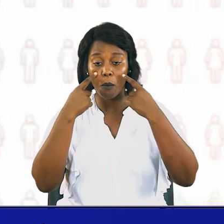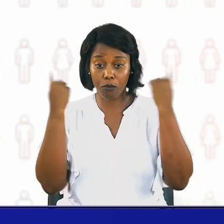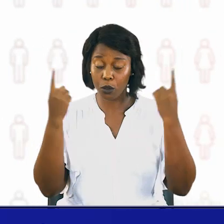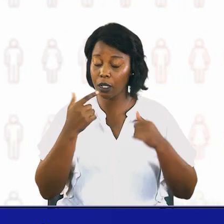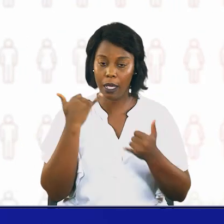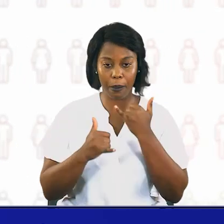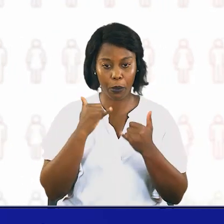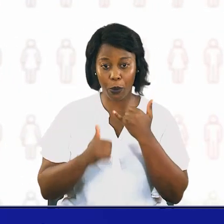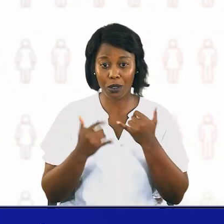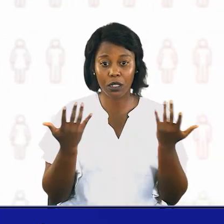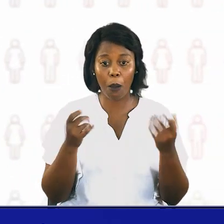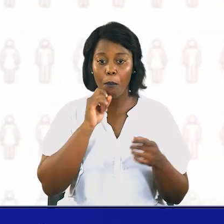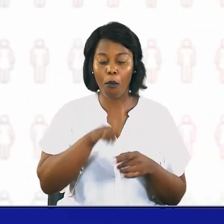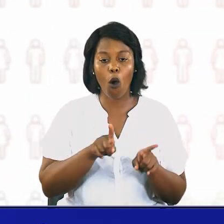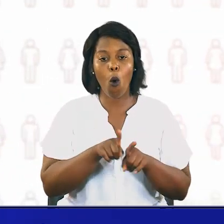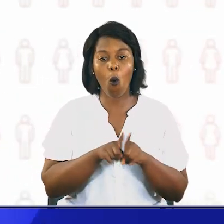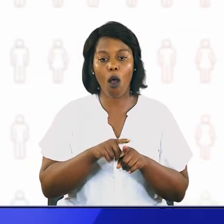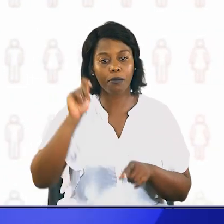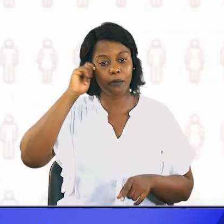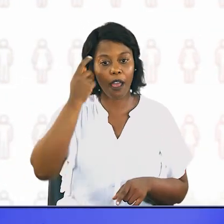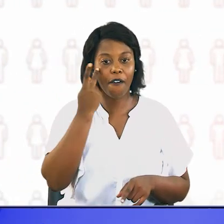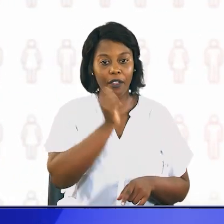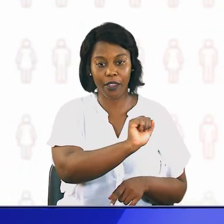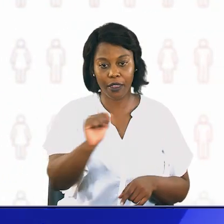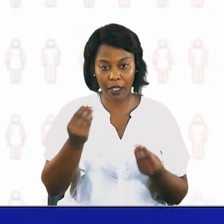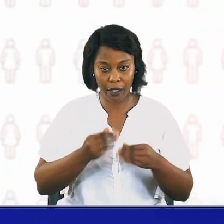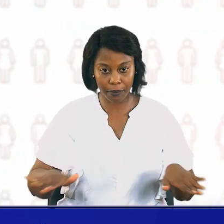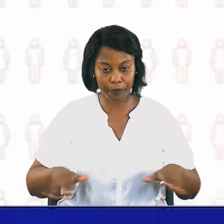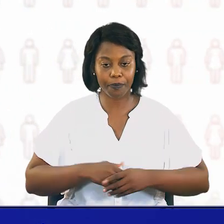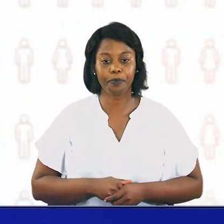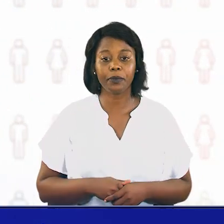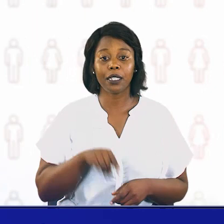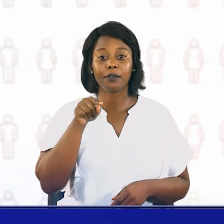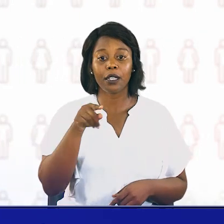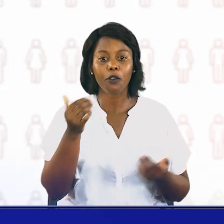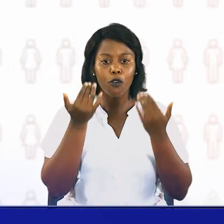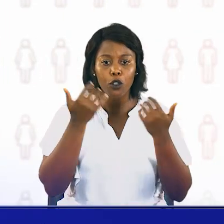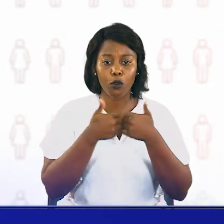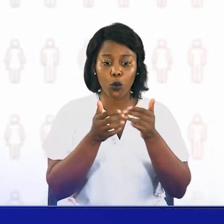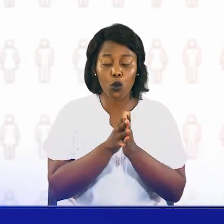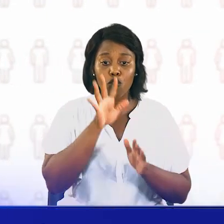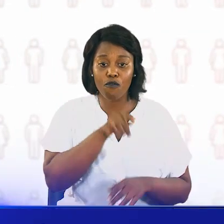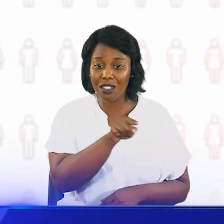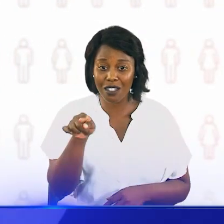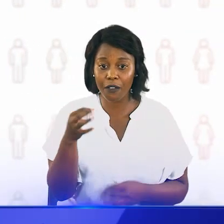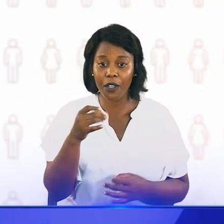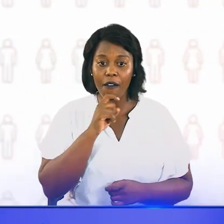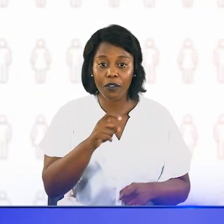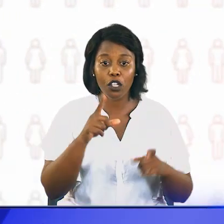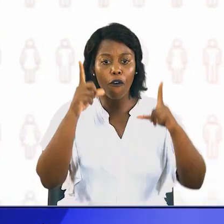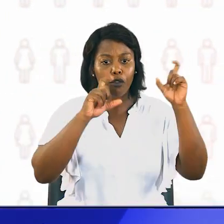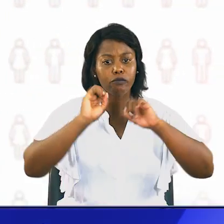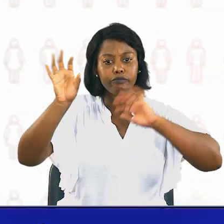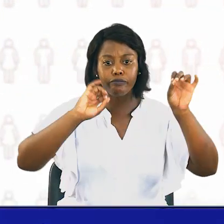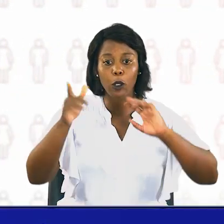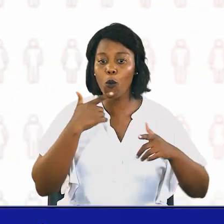utilizados por redes de pedofilia para exploração sexual comercial. Informar os filhos da possibilidade das fotografias